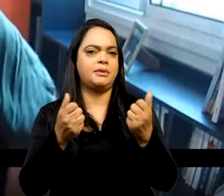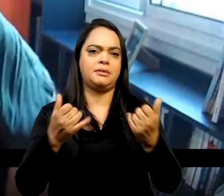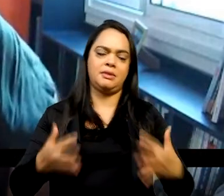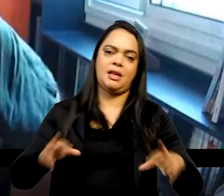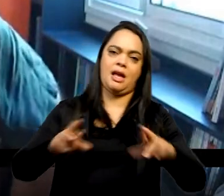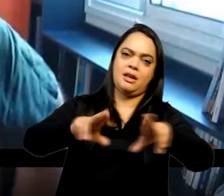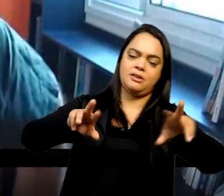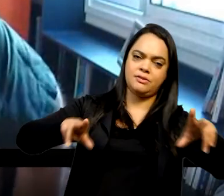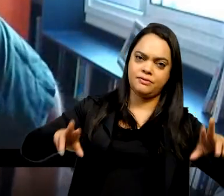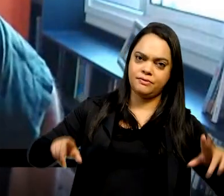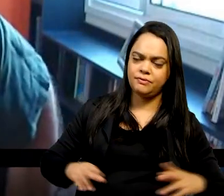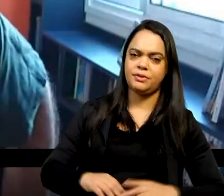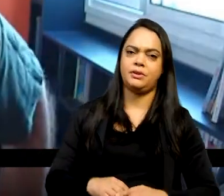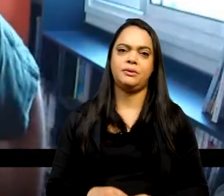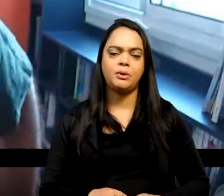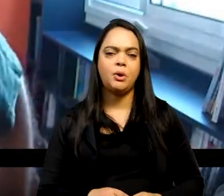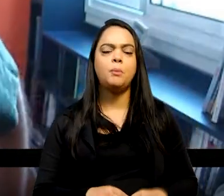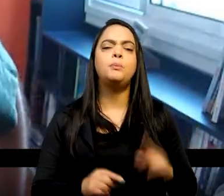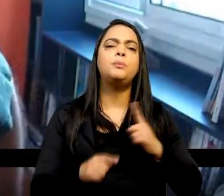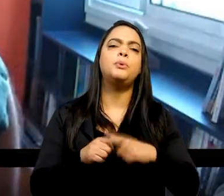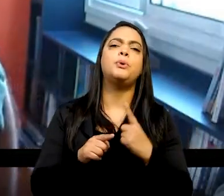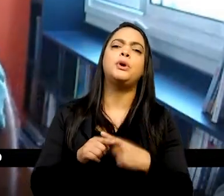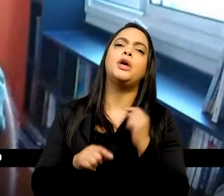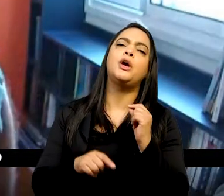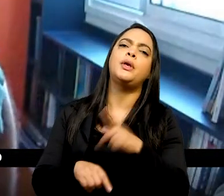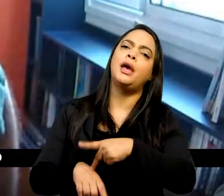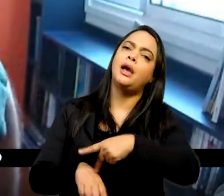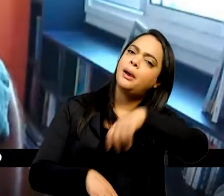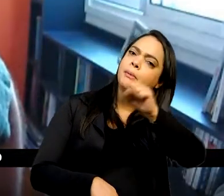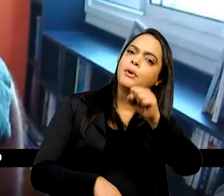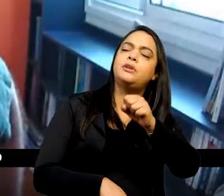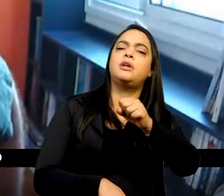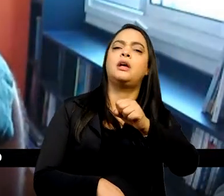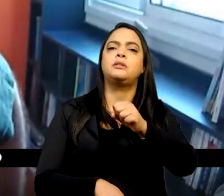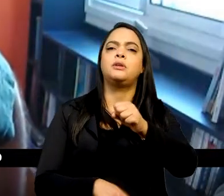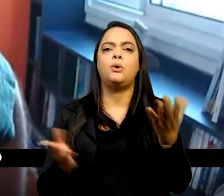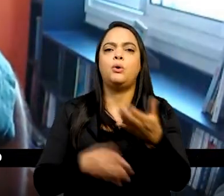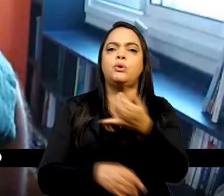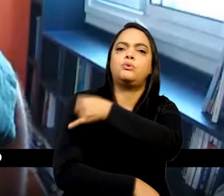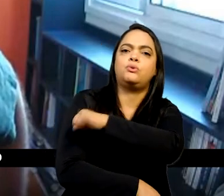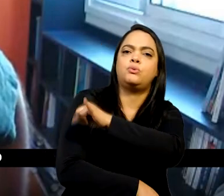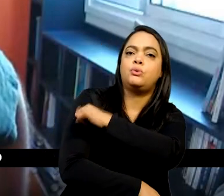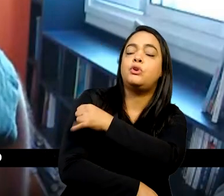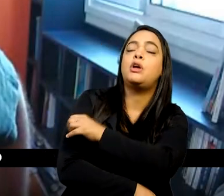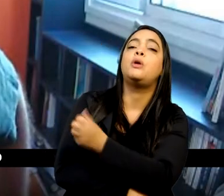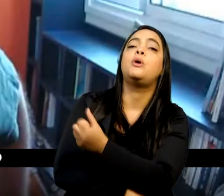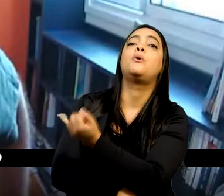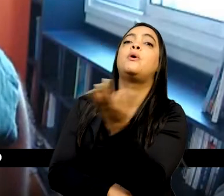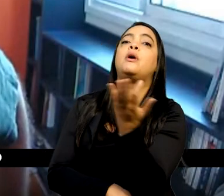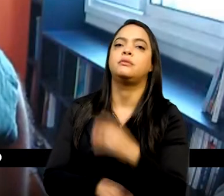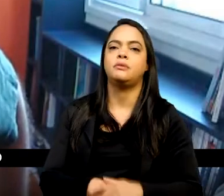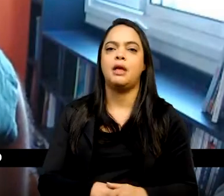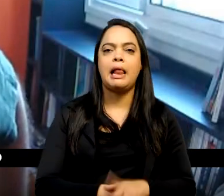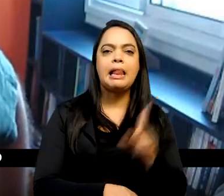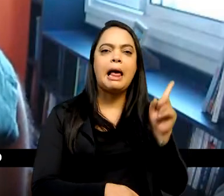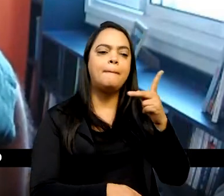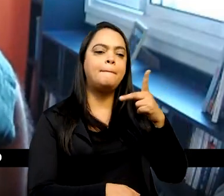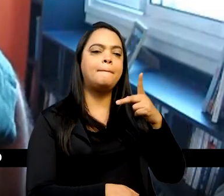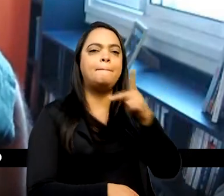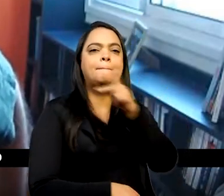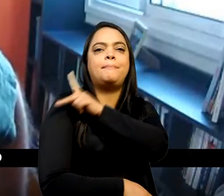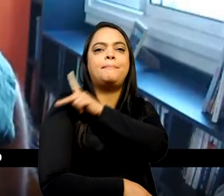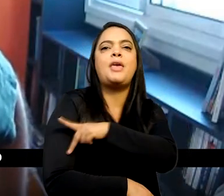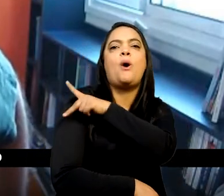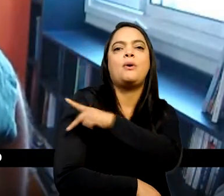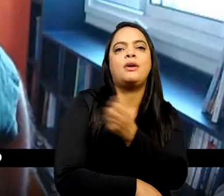Quantos programas de pós-graduação em história existem no Rio de Janeiro, atualmente, e quantos existem no Piauí? É mais ou